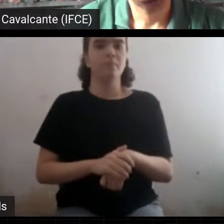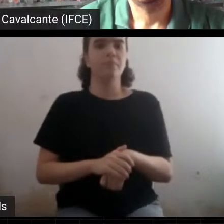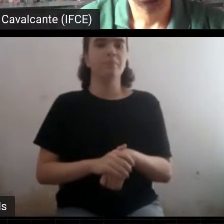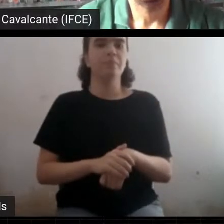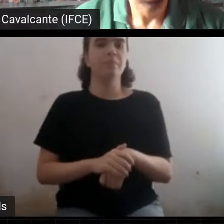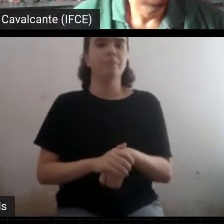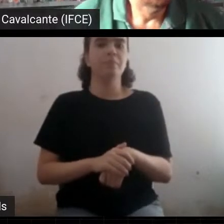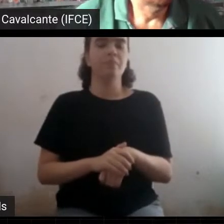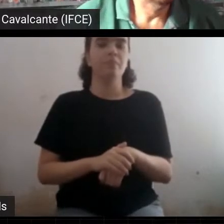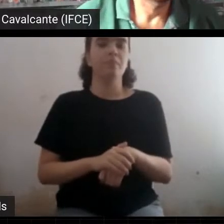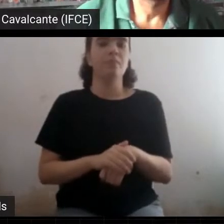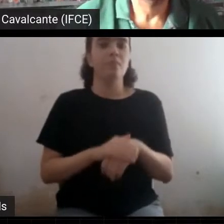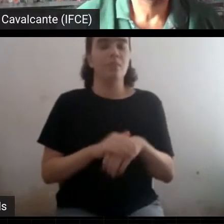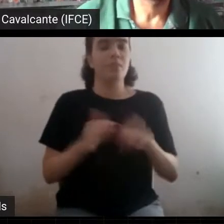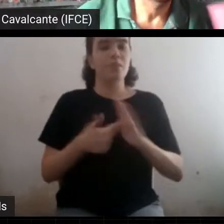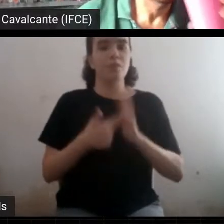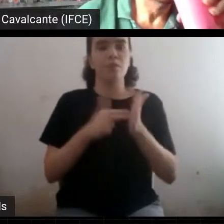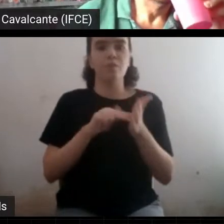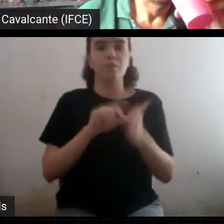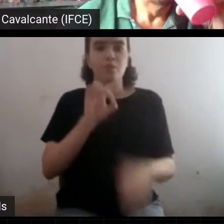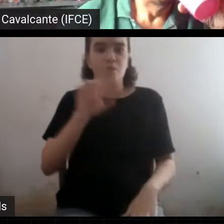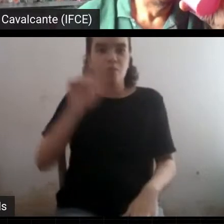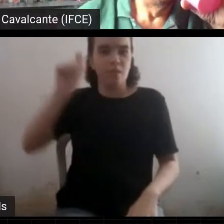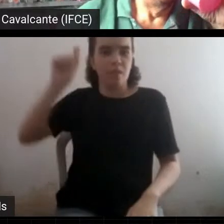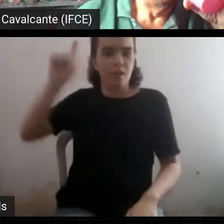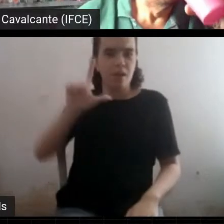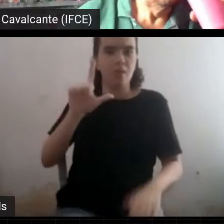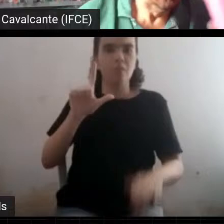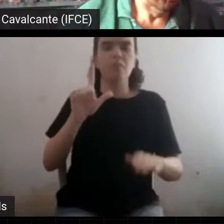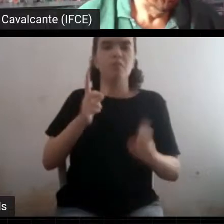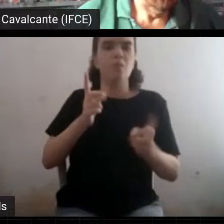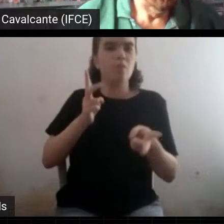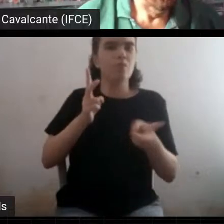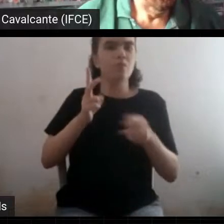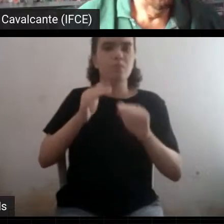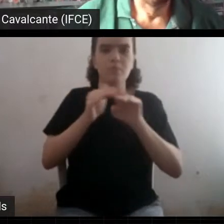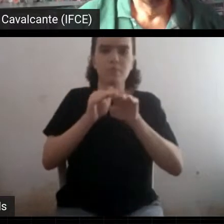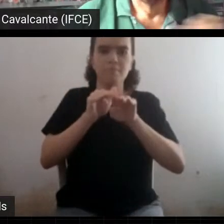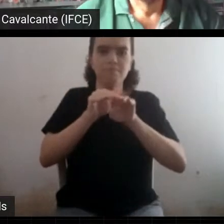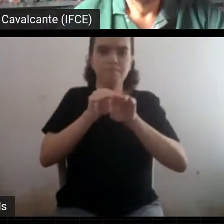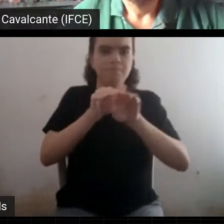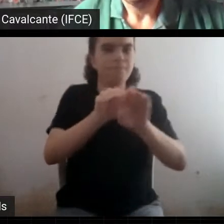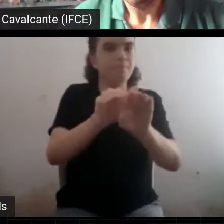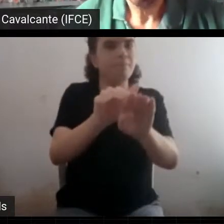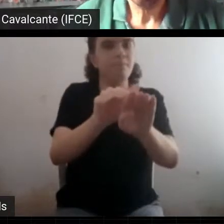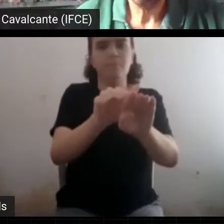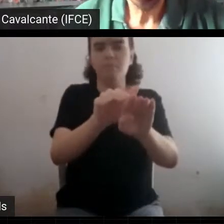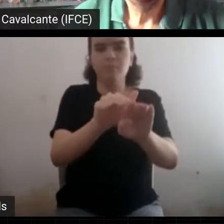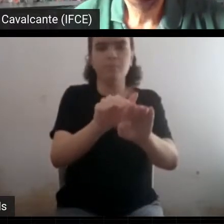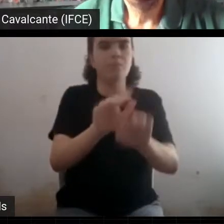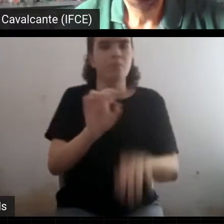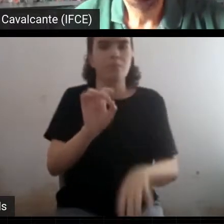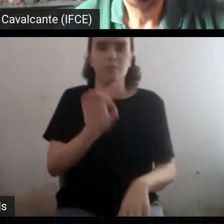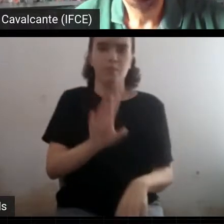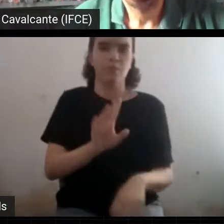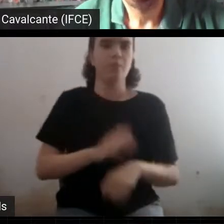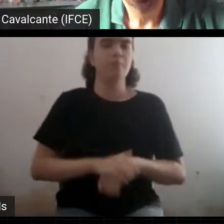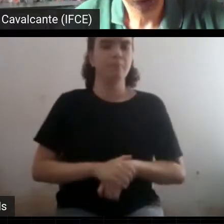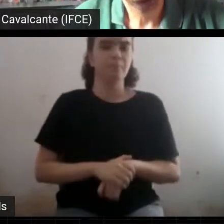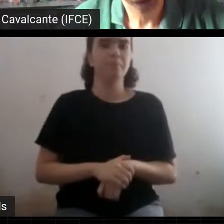geometria plana? É que um raio de luz percorre uma linha reta se ele não passa próximo a um campo gravitacional.